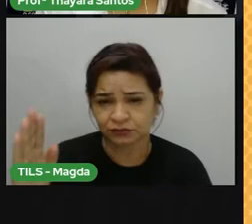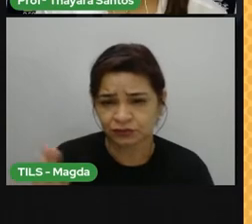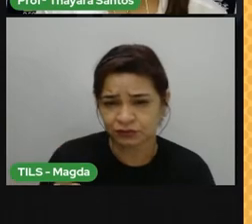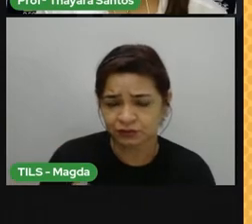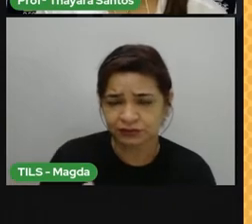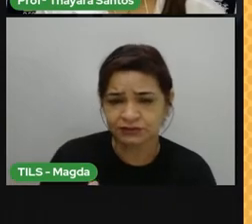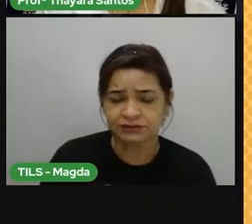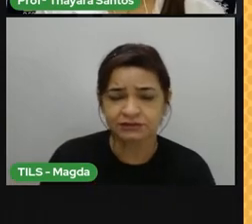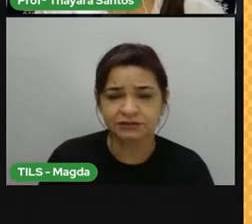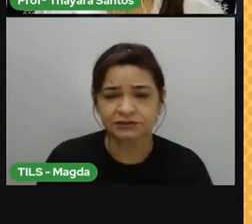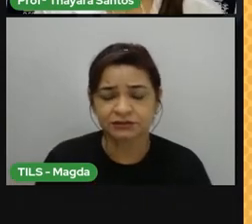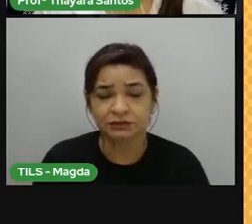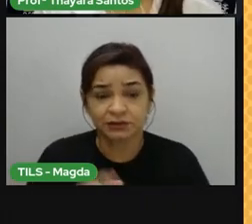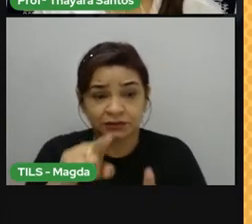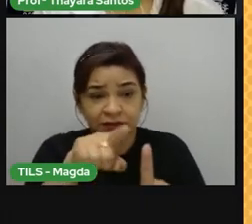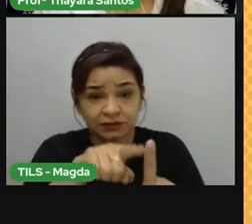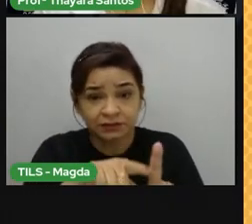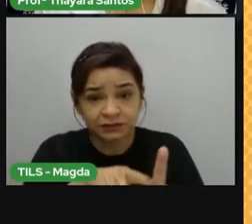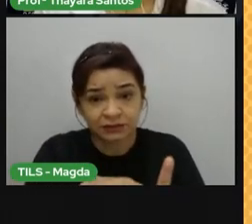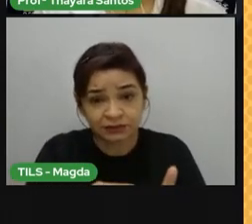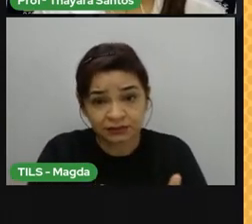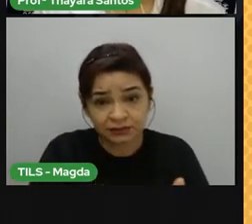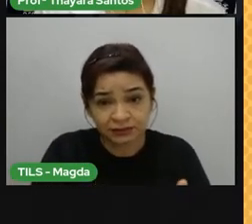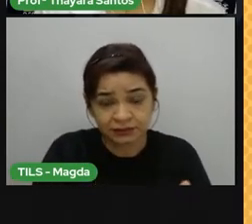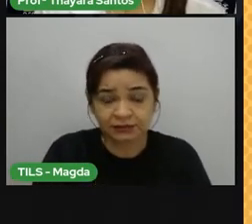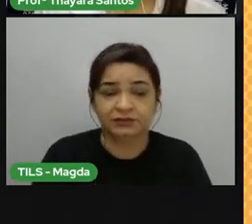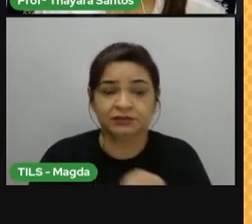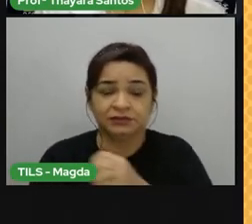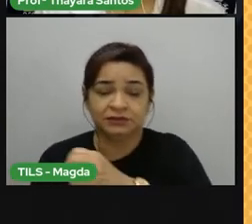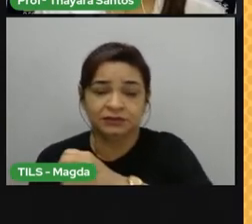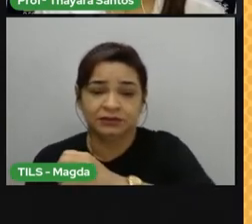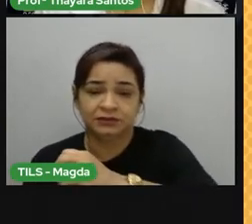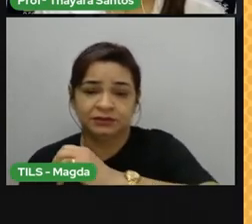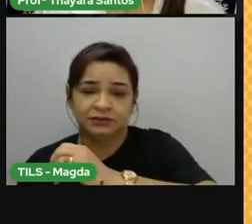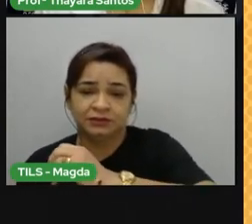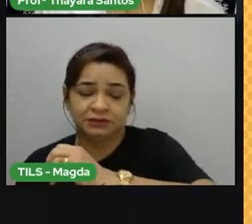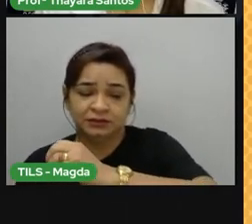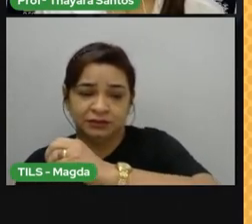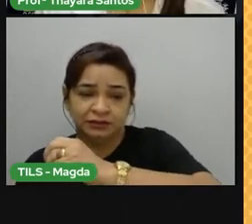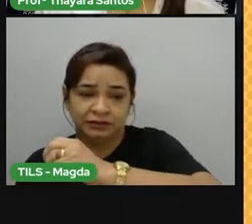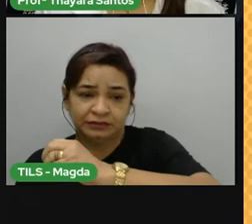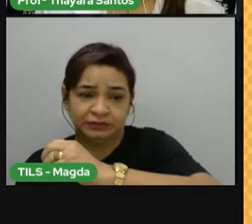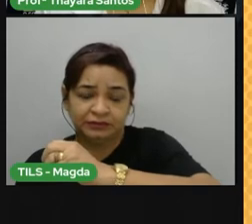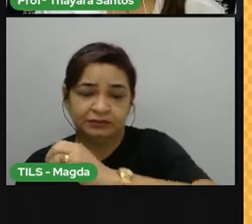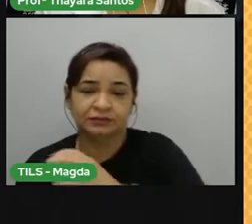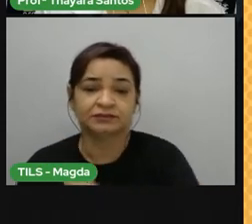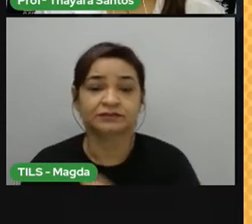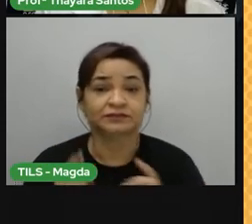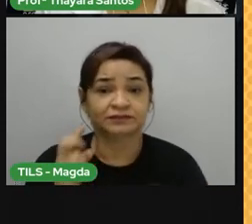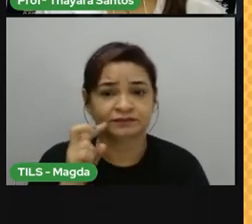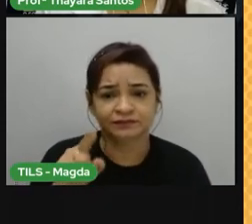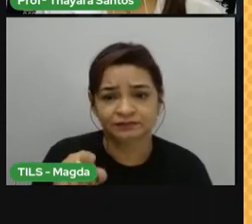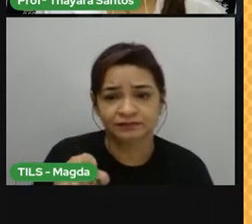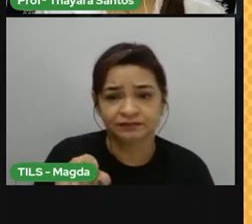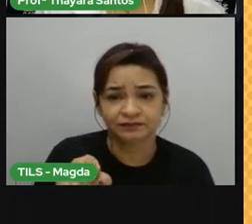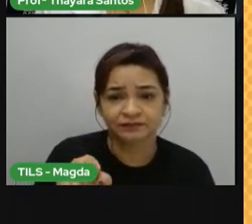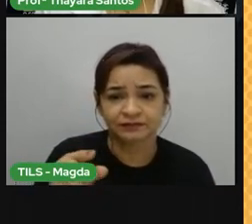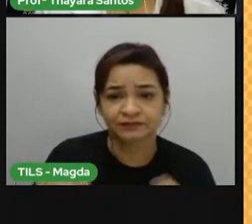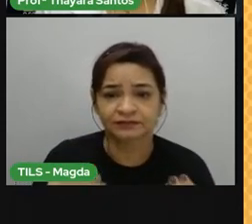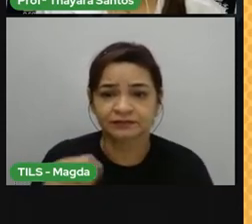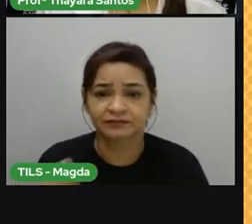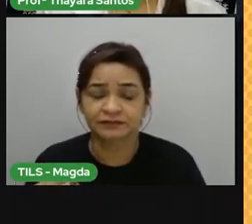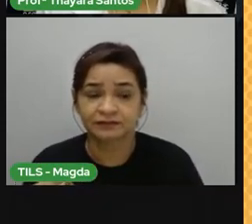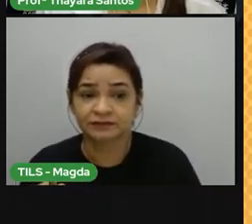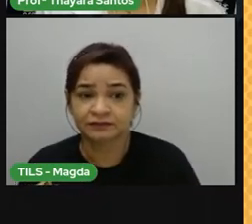-se nas áreas de baixas latitudes, entre a linha do Equador e o Trópico de Capricórnio. Por essa razão, predomina o clima tropical,